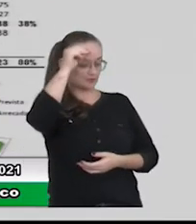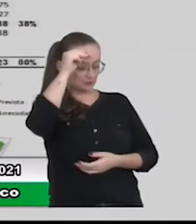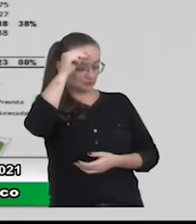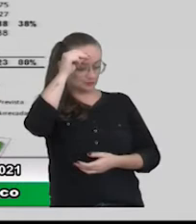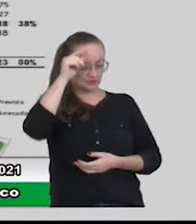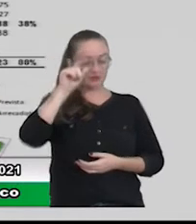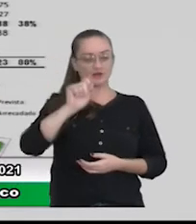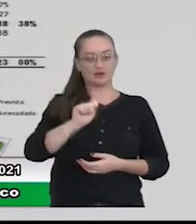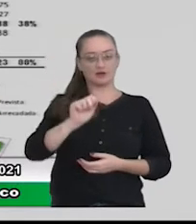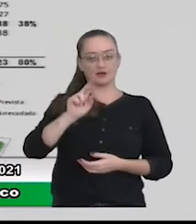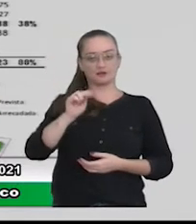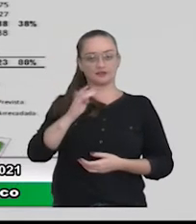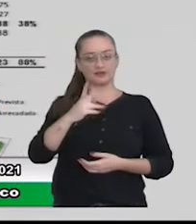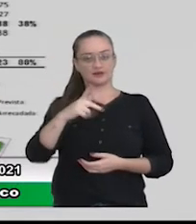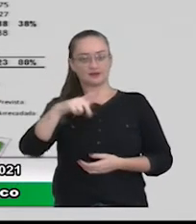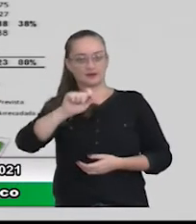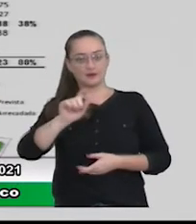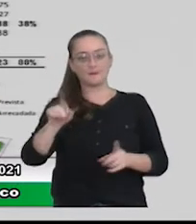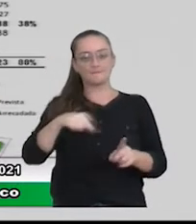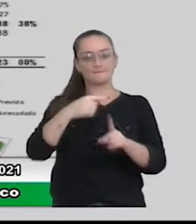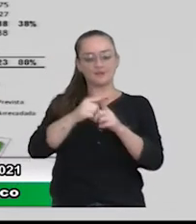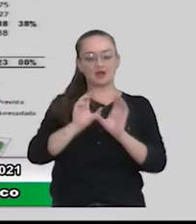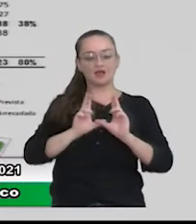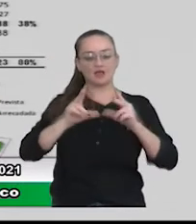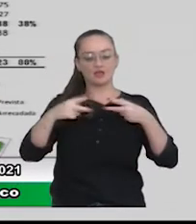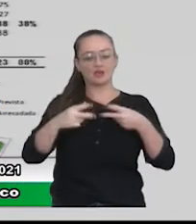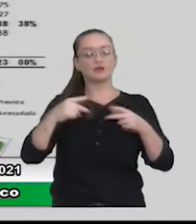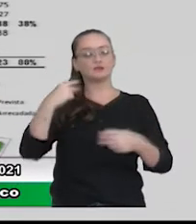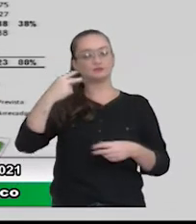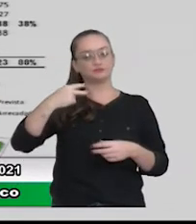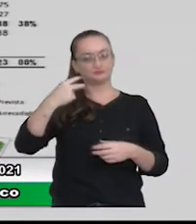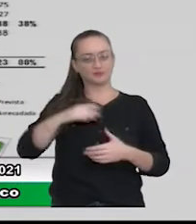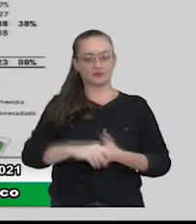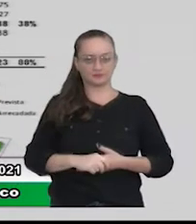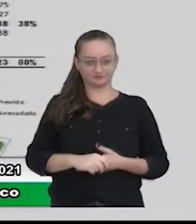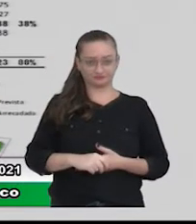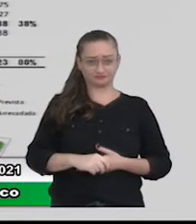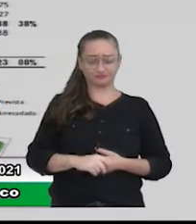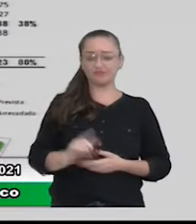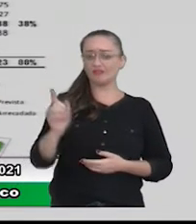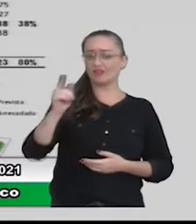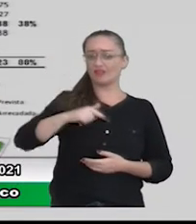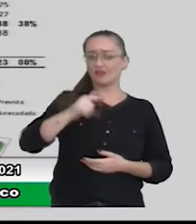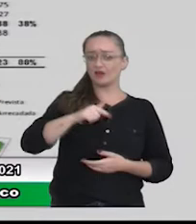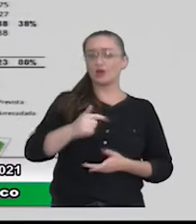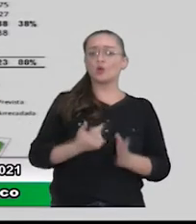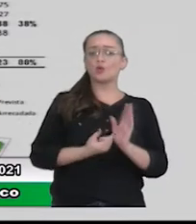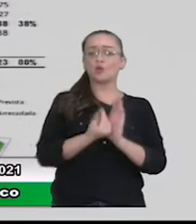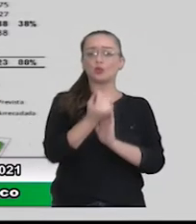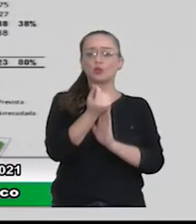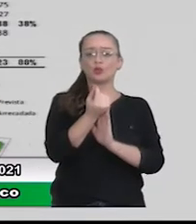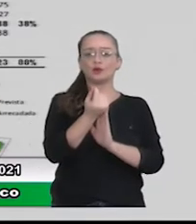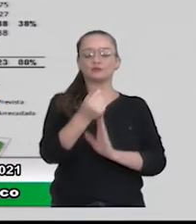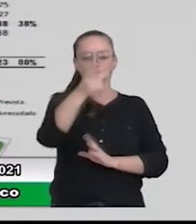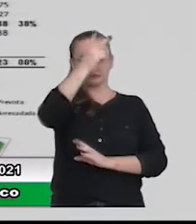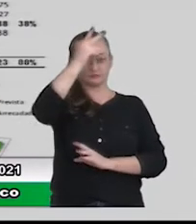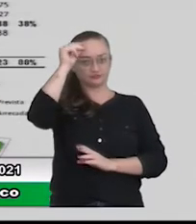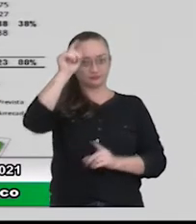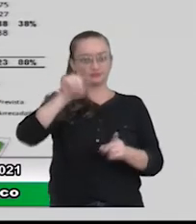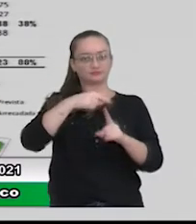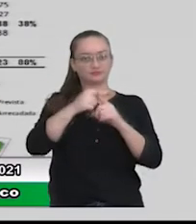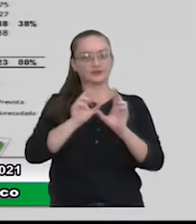autarquias, as fundações e a Câmara Municipal. Então, aqui esse orçamento, ele é consolidado, Prefeitura, Câmara